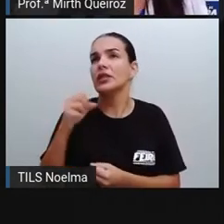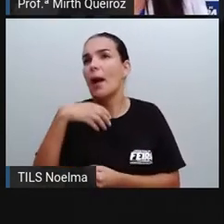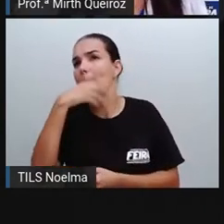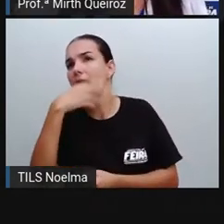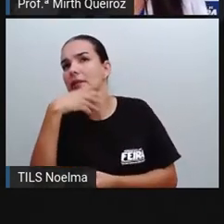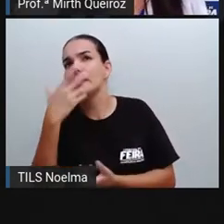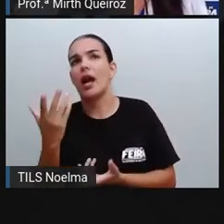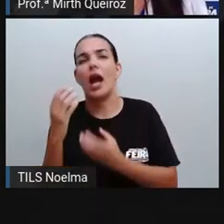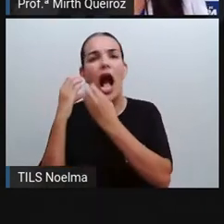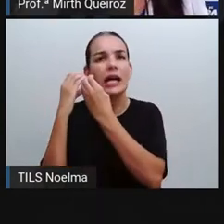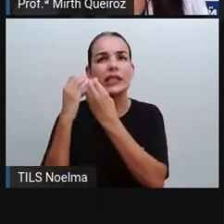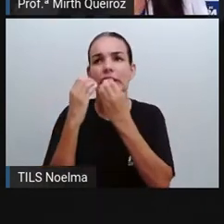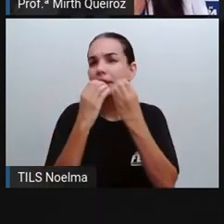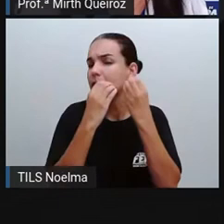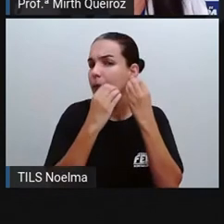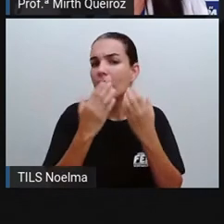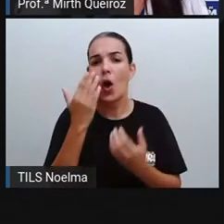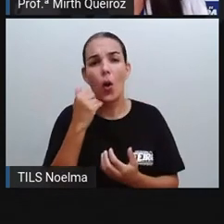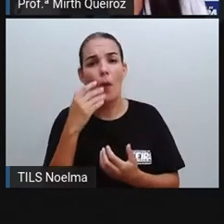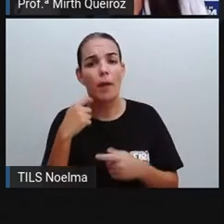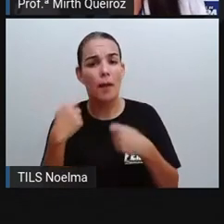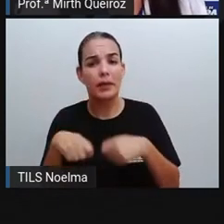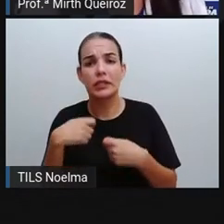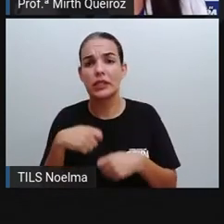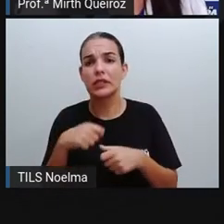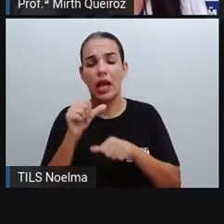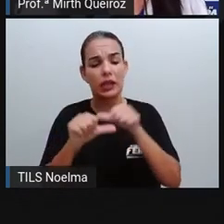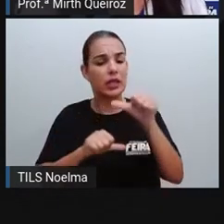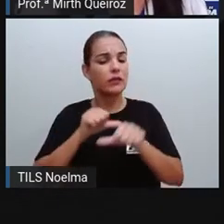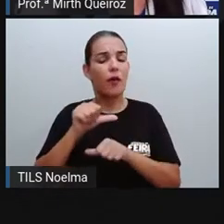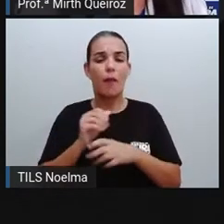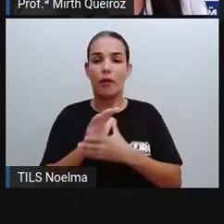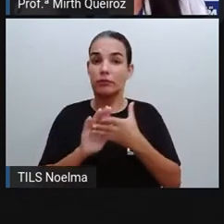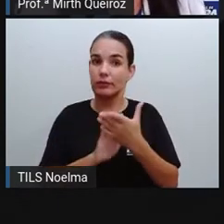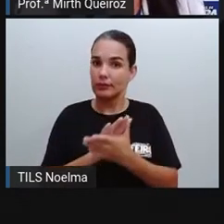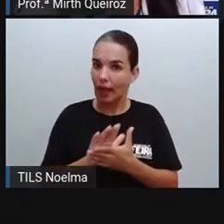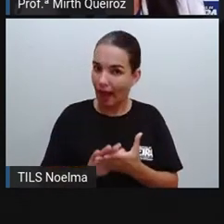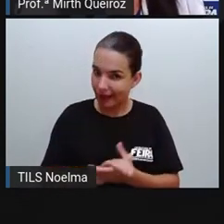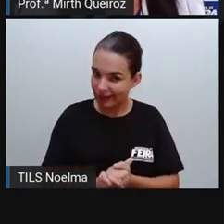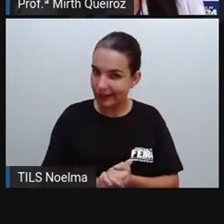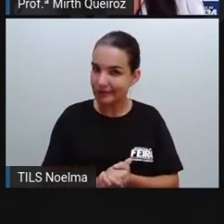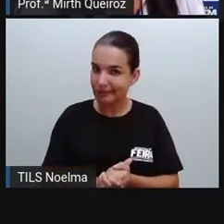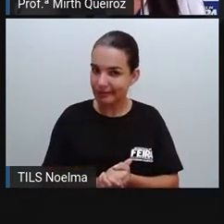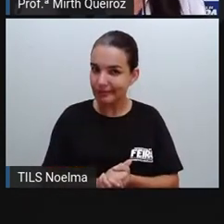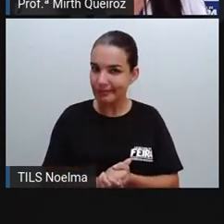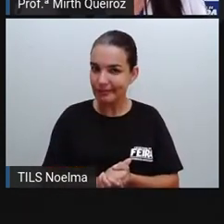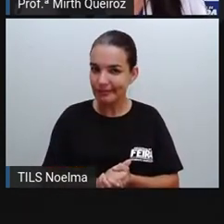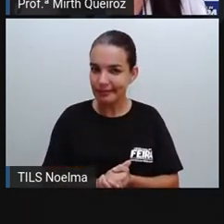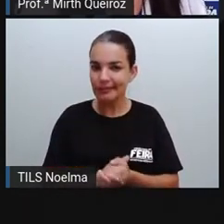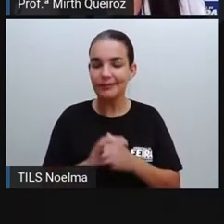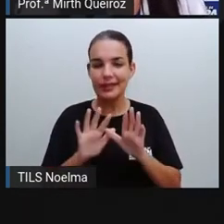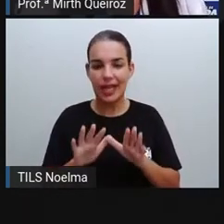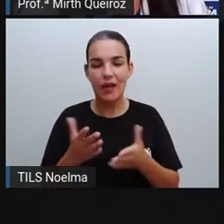melancia e comer sem que seja transformada industrialmente. Neste caso, seriam os vegetais,